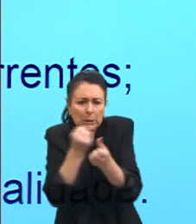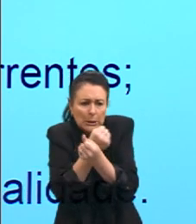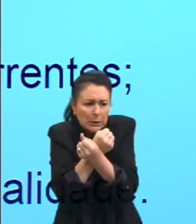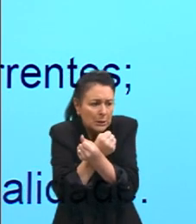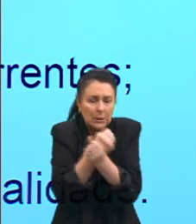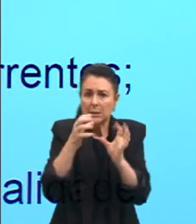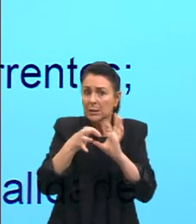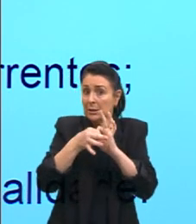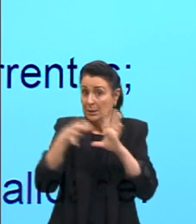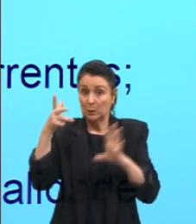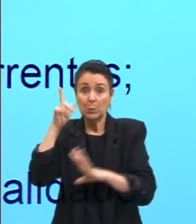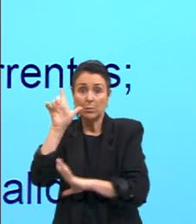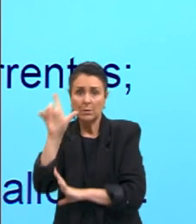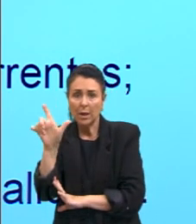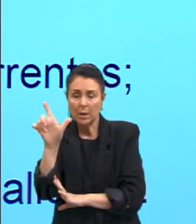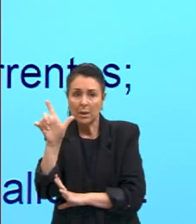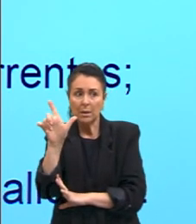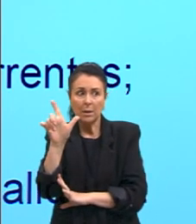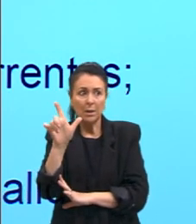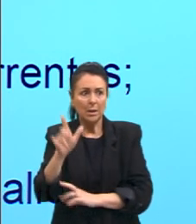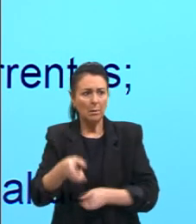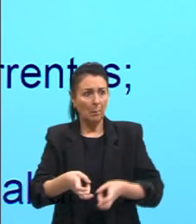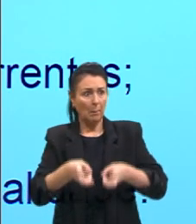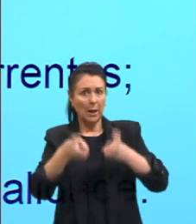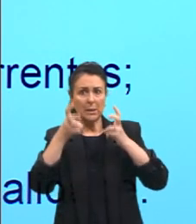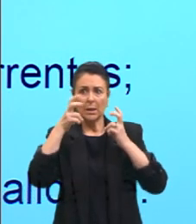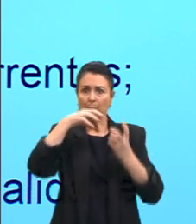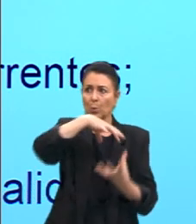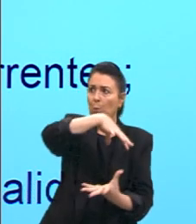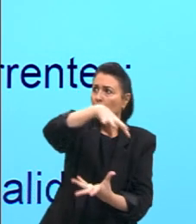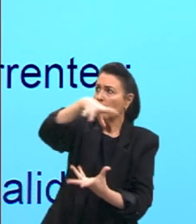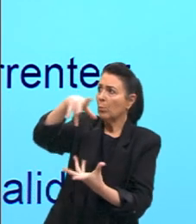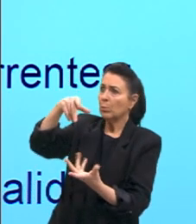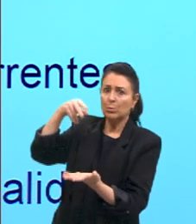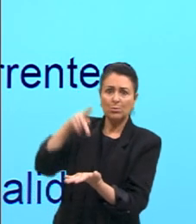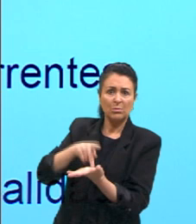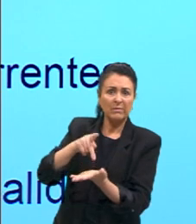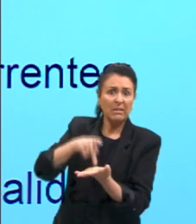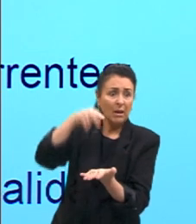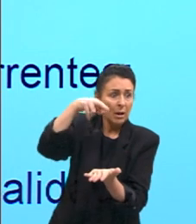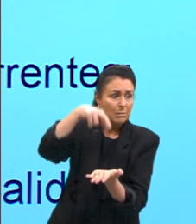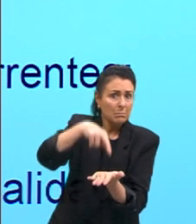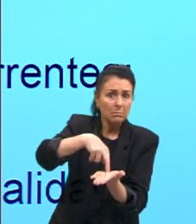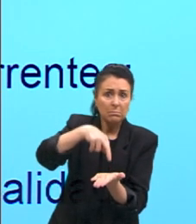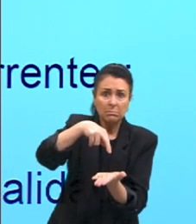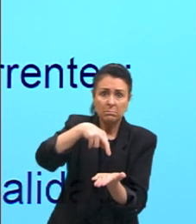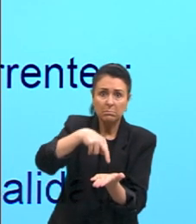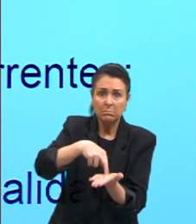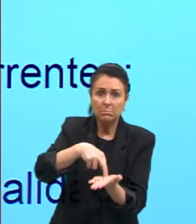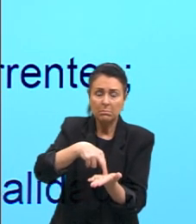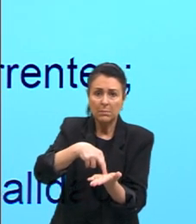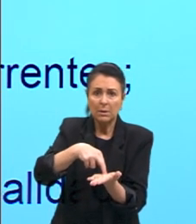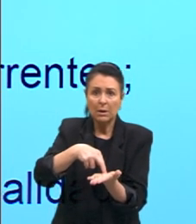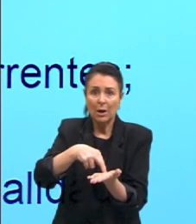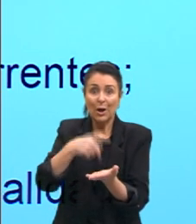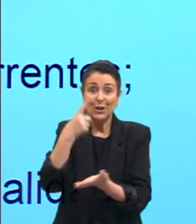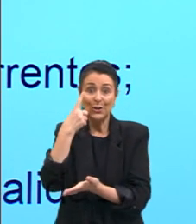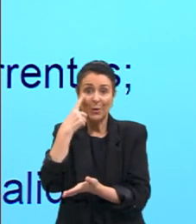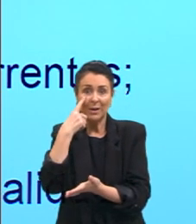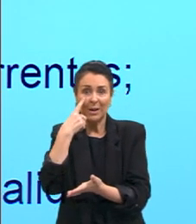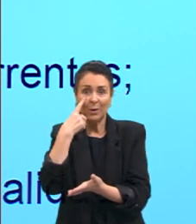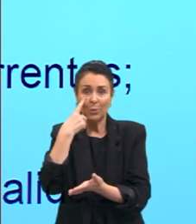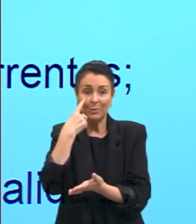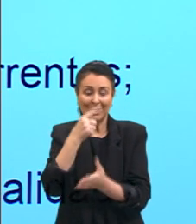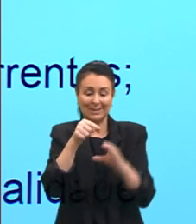vem ao mundo real, vem ver as coisas como realmente elas são. E olha aqui, ao sair da